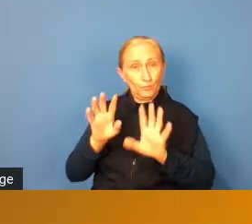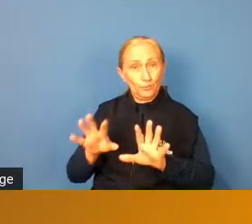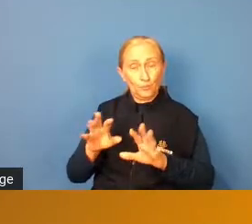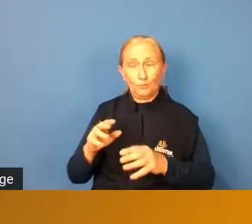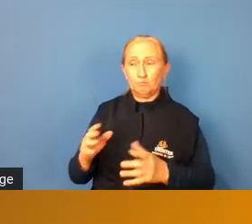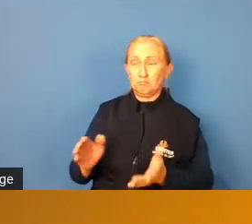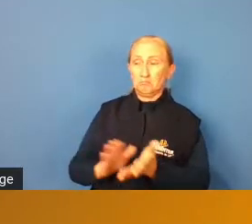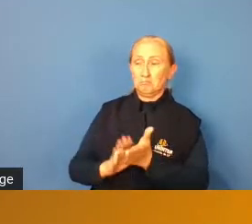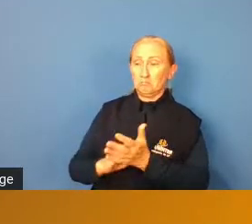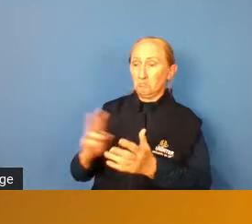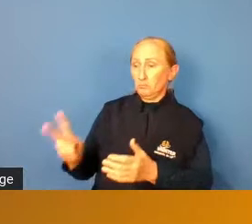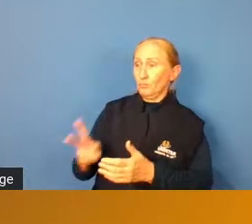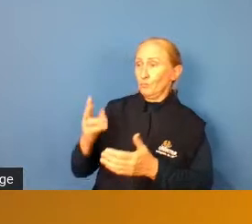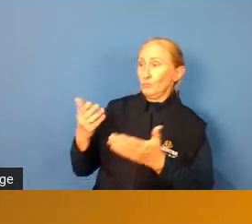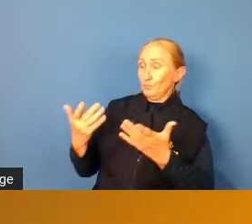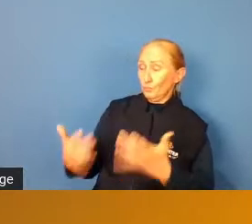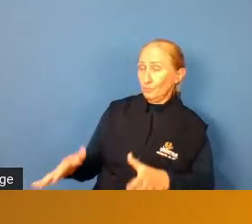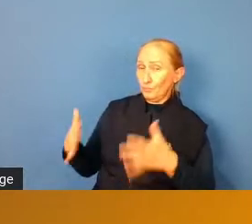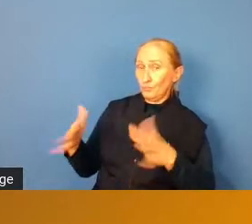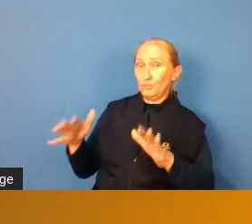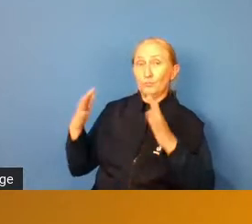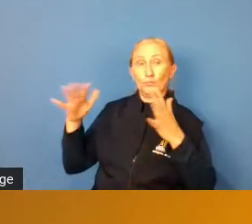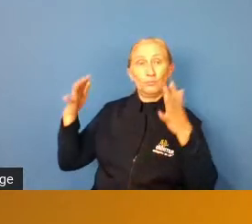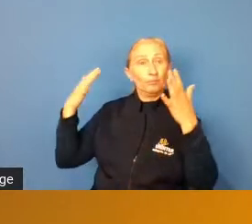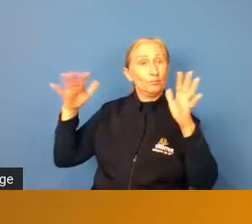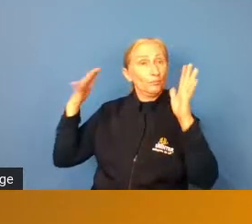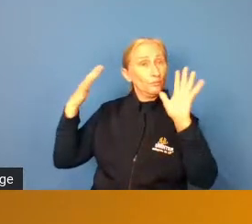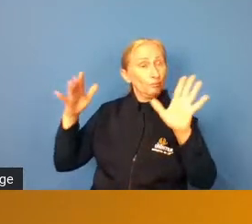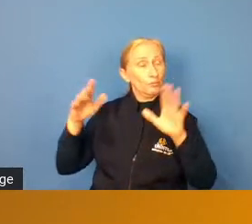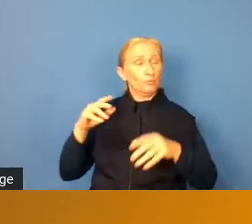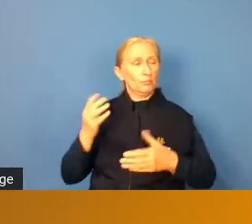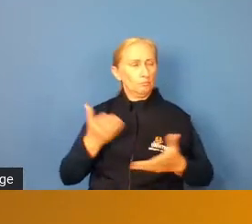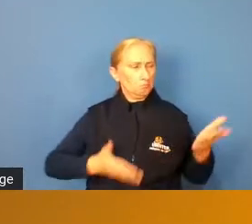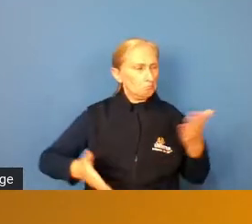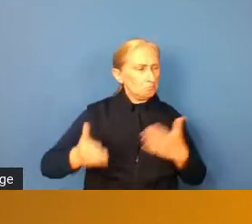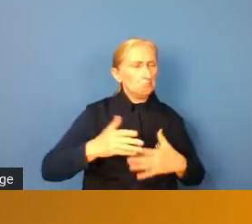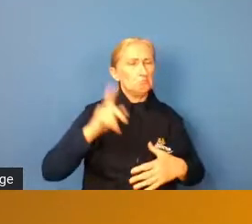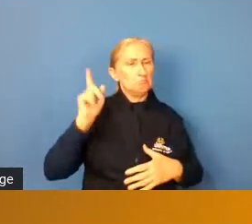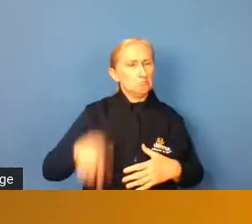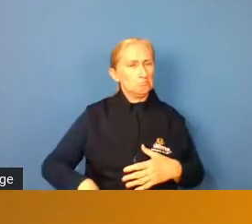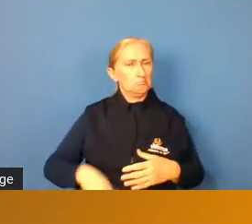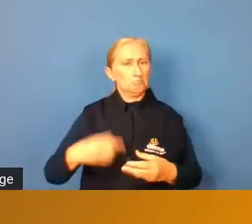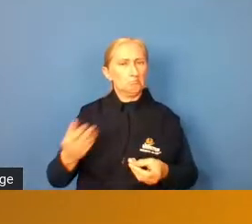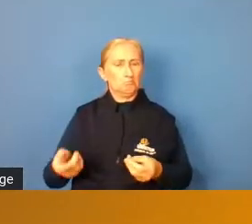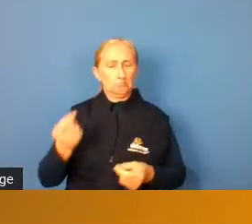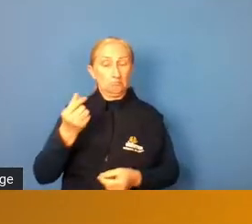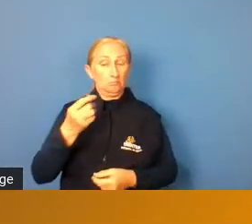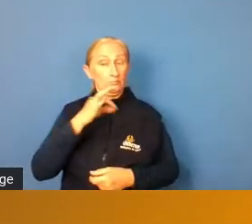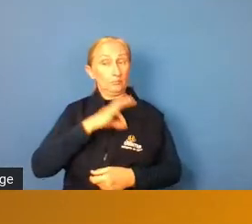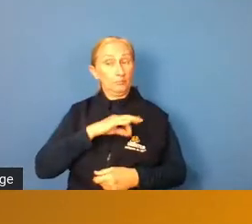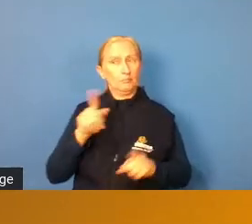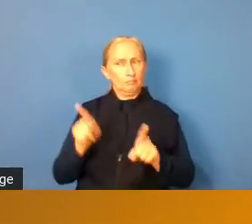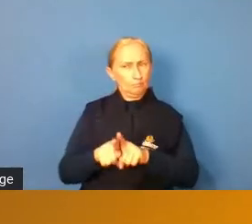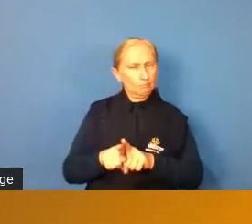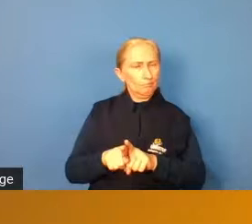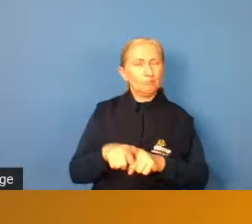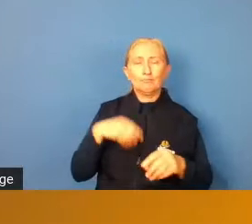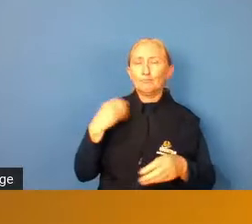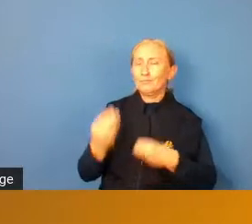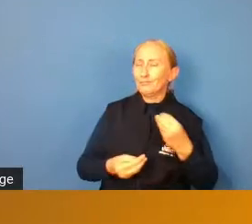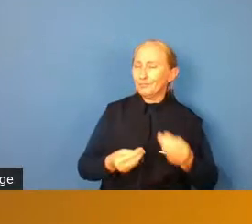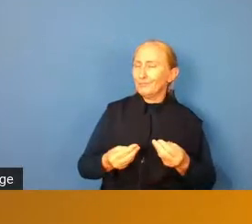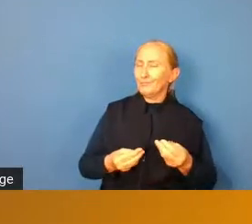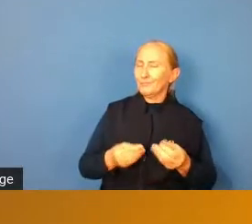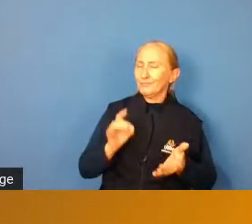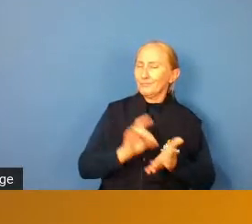reconhecimento né tanto de habilidade como reconhecimento financeiro né então seria